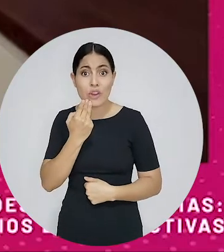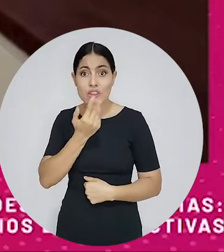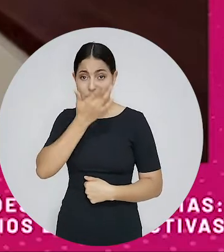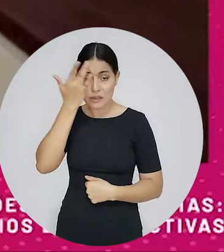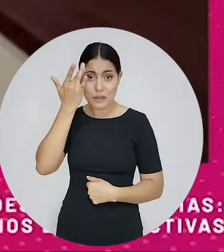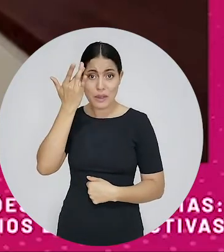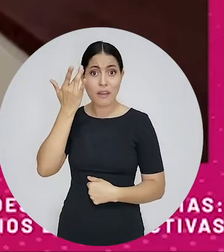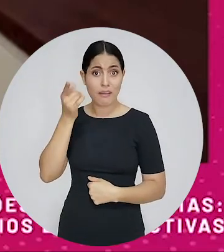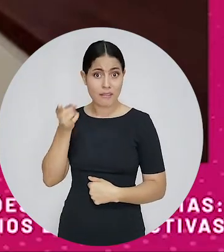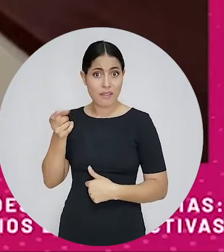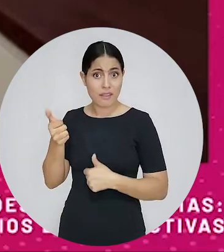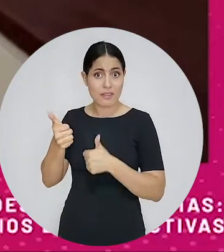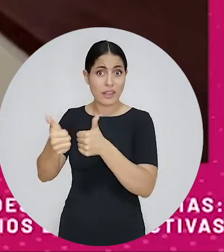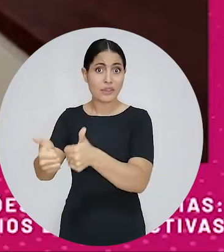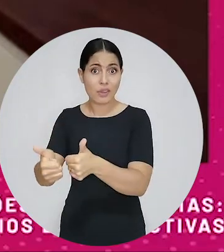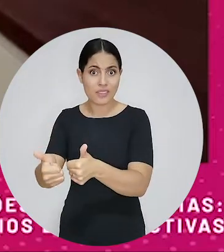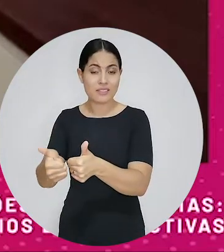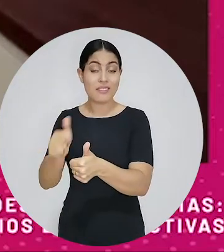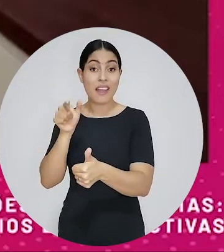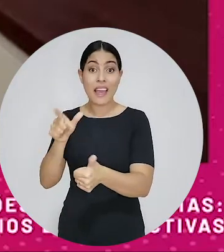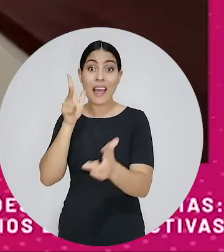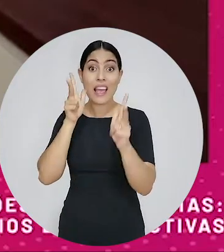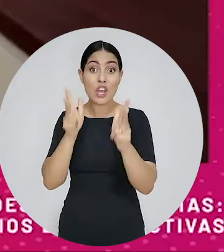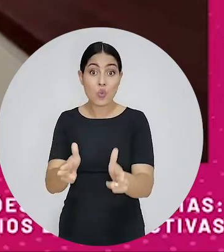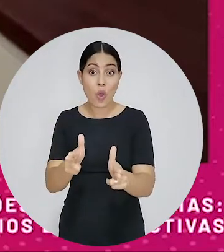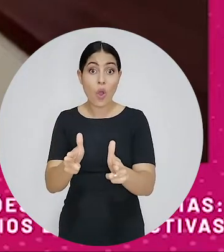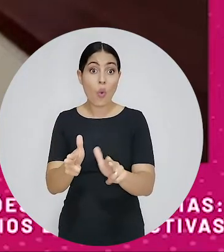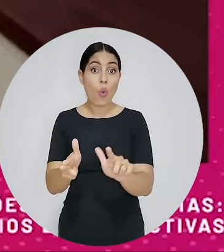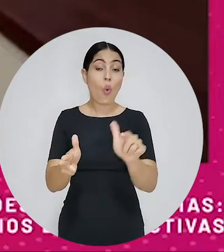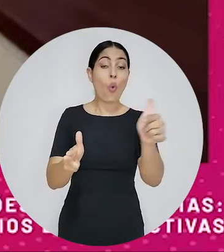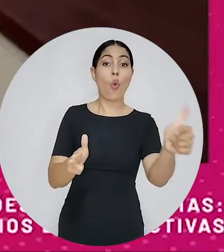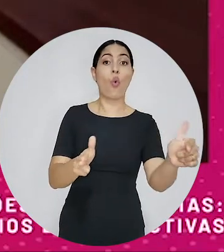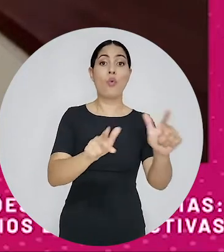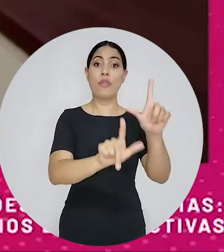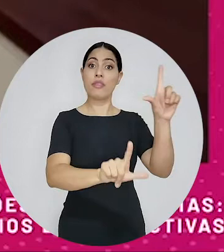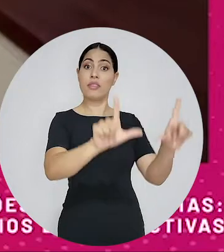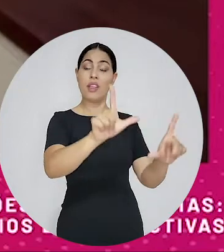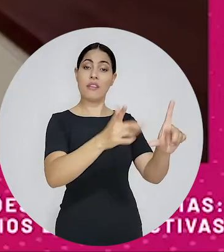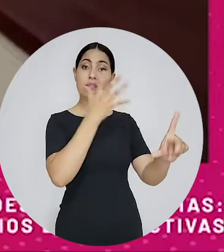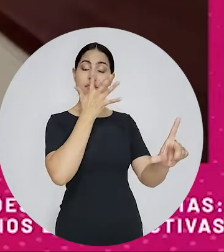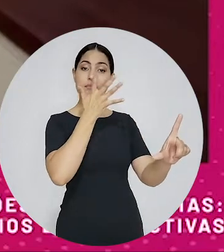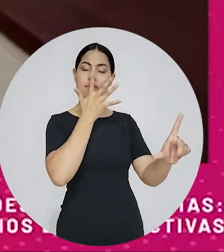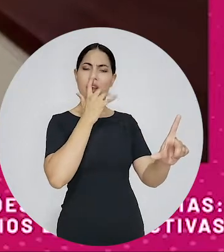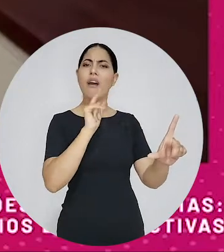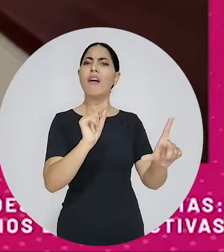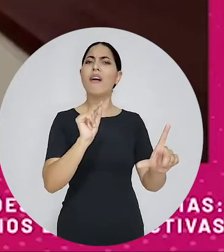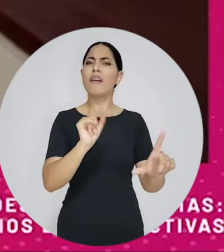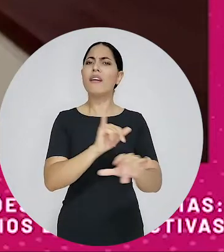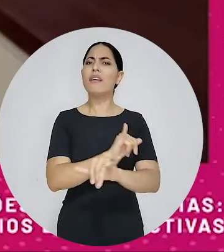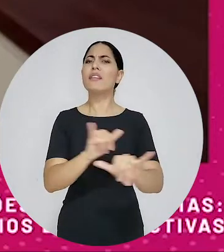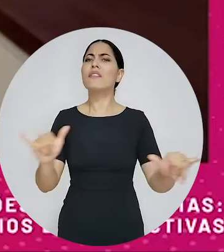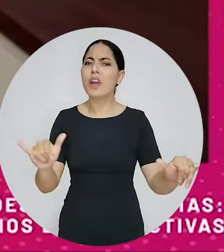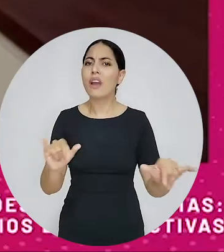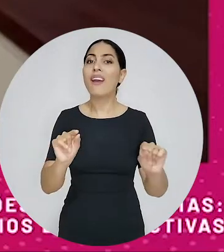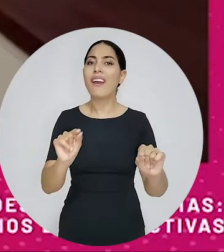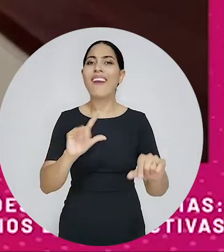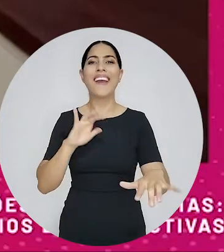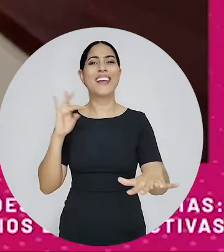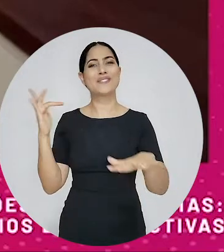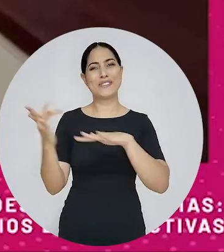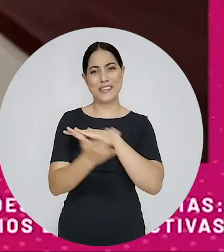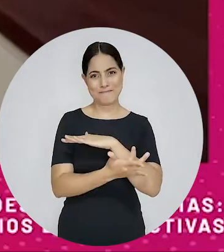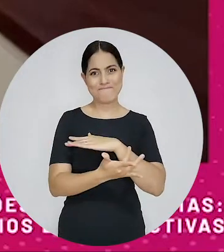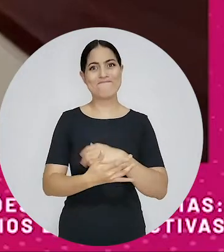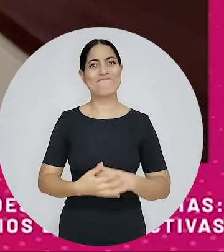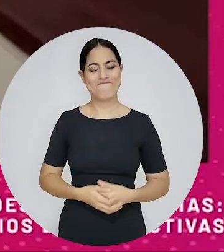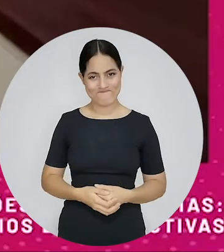mesmo que um canal de televisão. Mas eu não sei. Porque quem define o alcance desse perfil é a rede